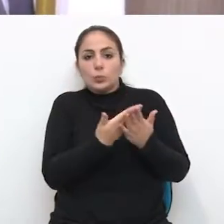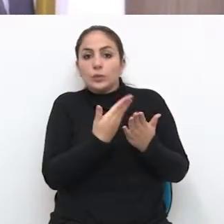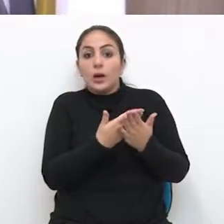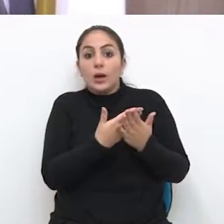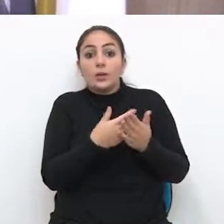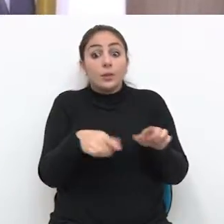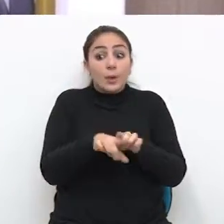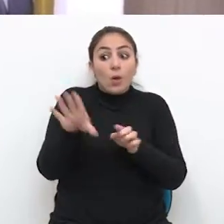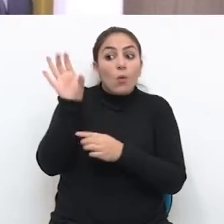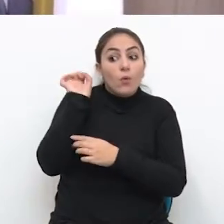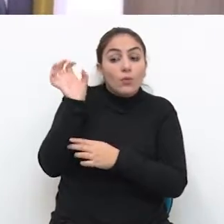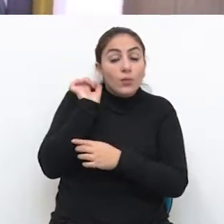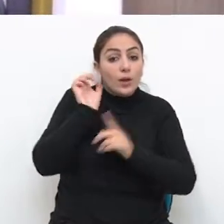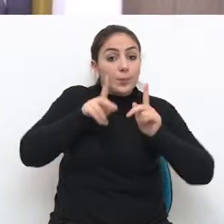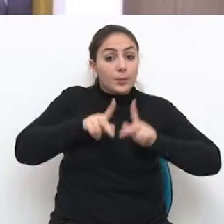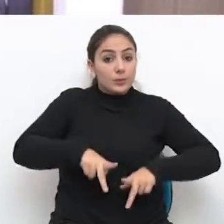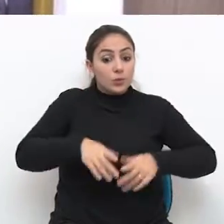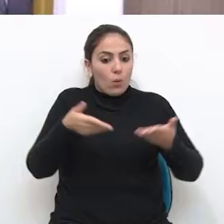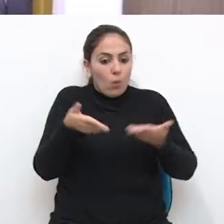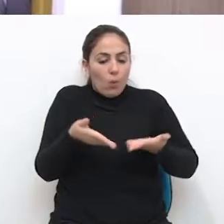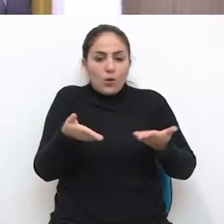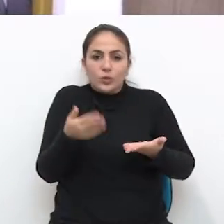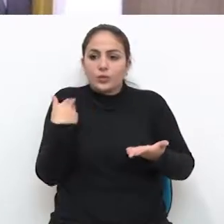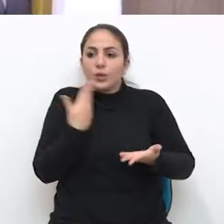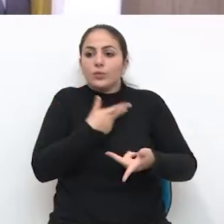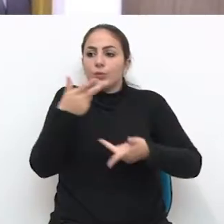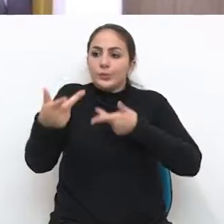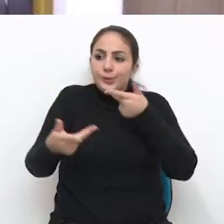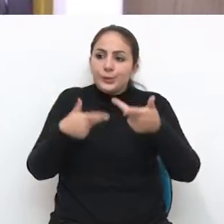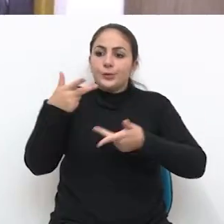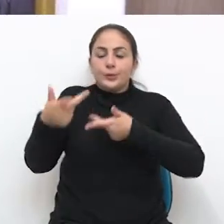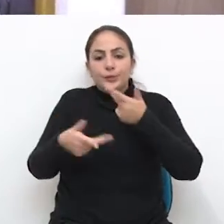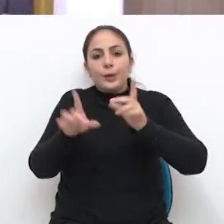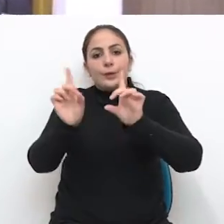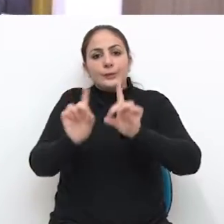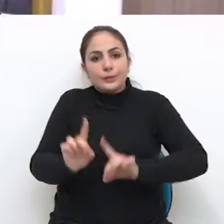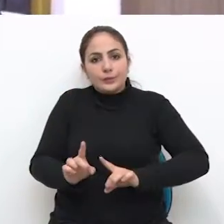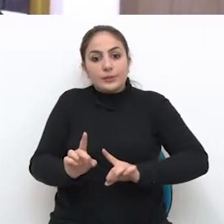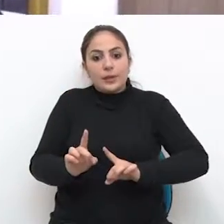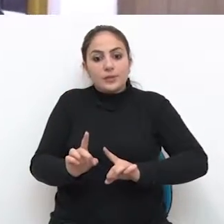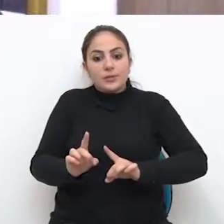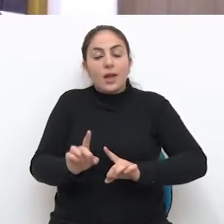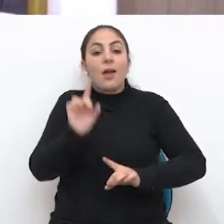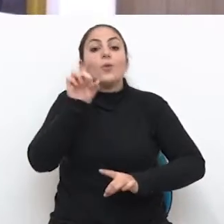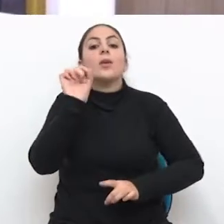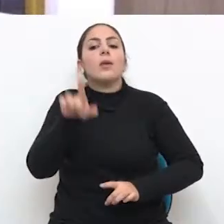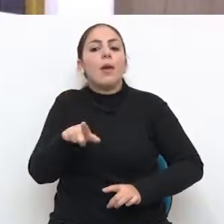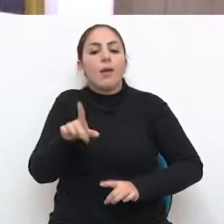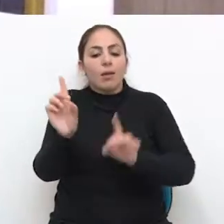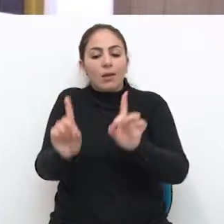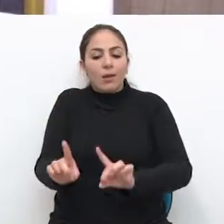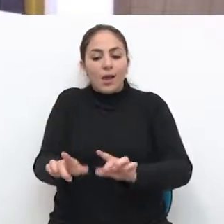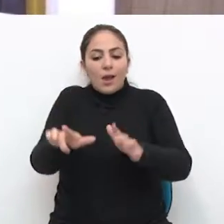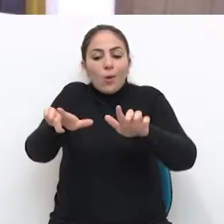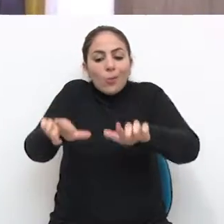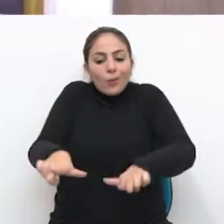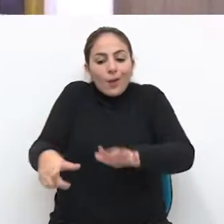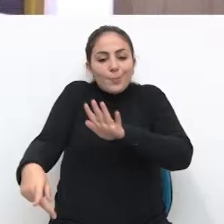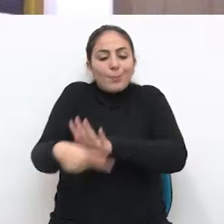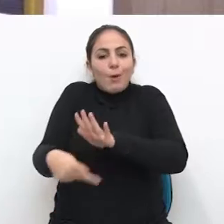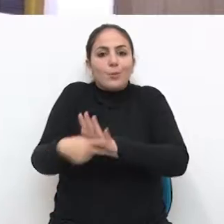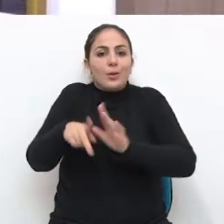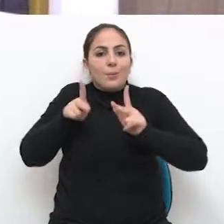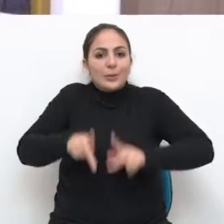ouvir, né, as pessoas que hoje a gente fala a deficiência está no espaço onde aquela